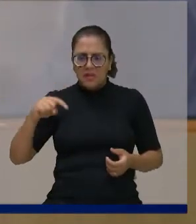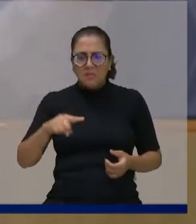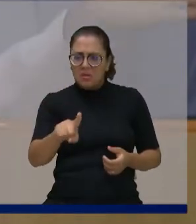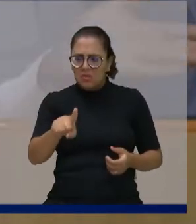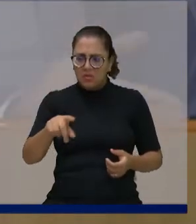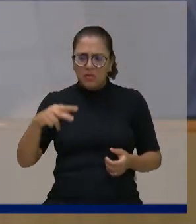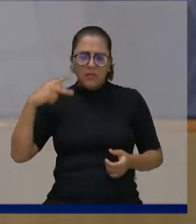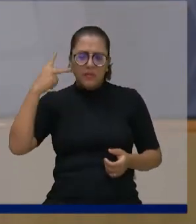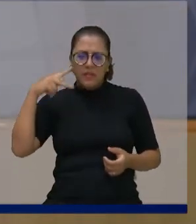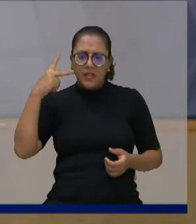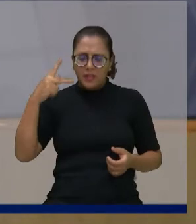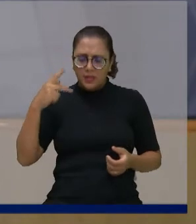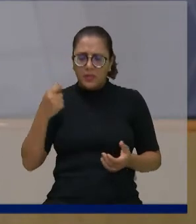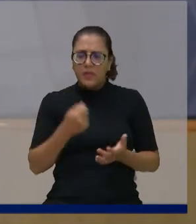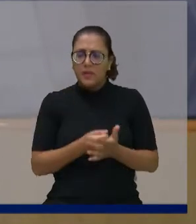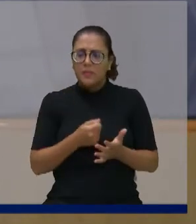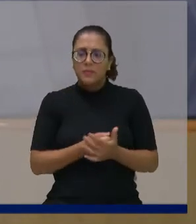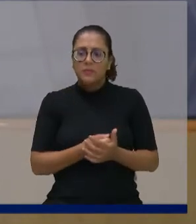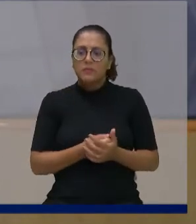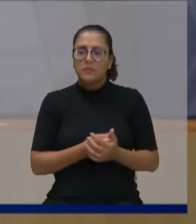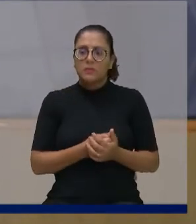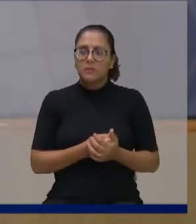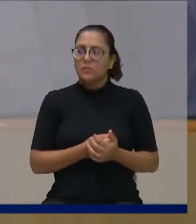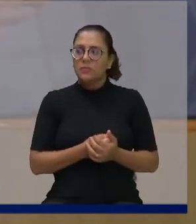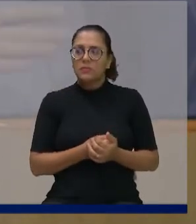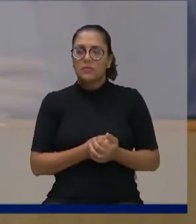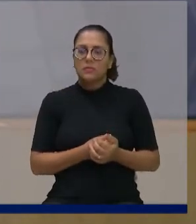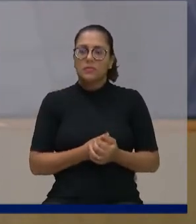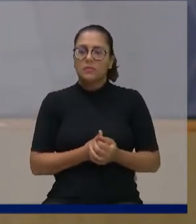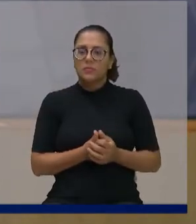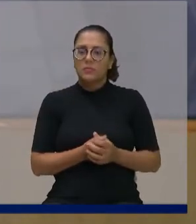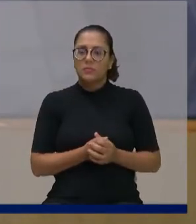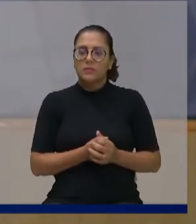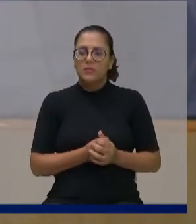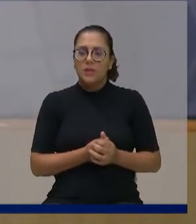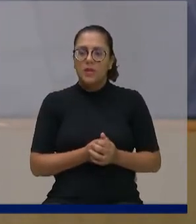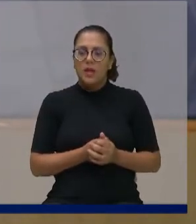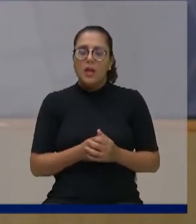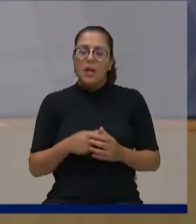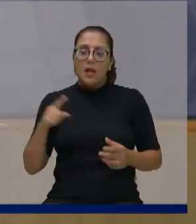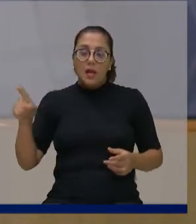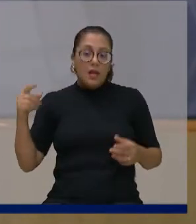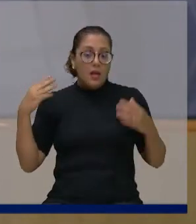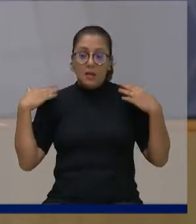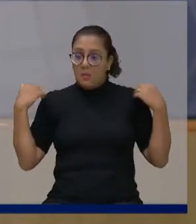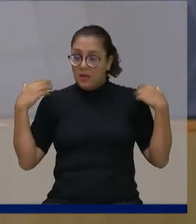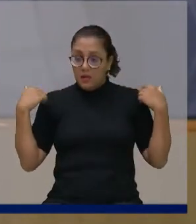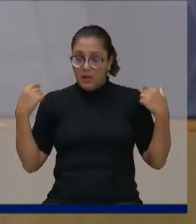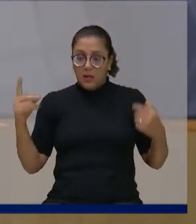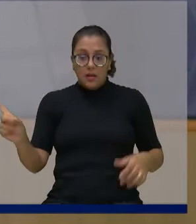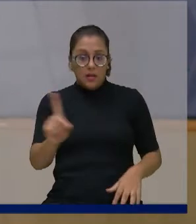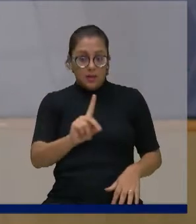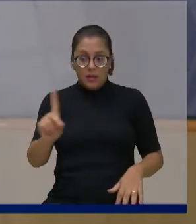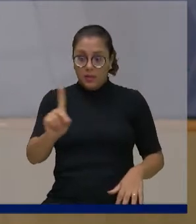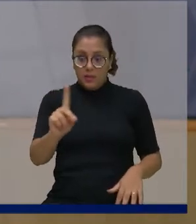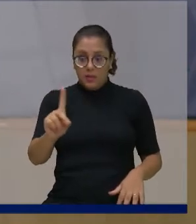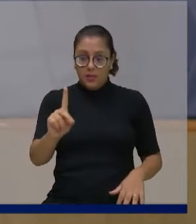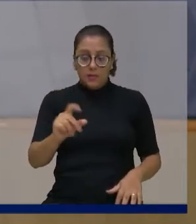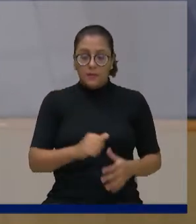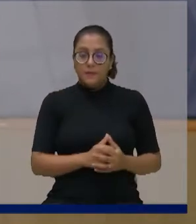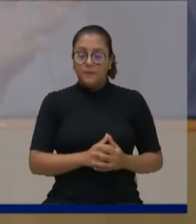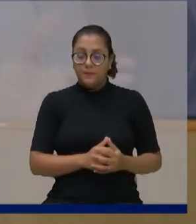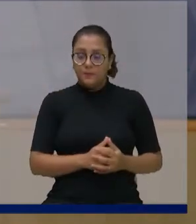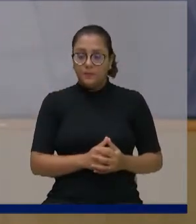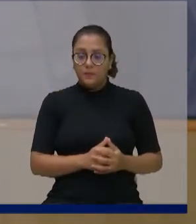saiba, que também não ganha tanto dessa forma. Agora, ele não foi para passear, ele foi para representar uma